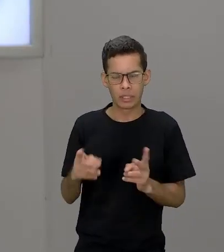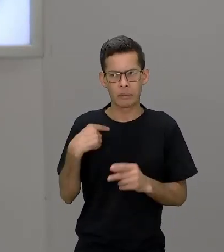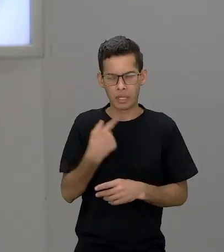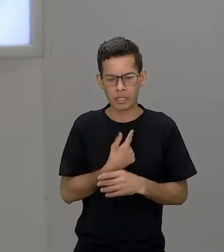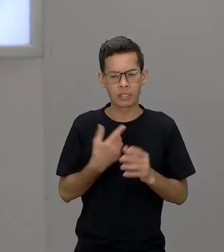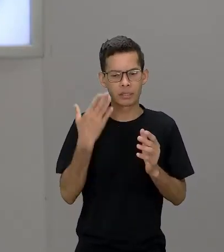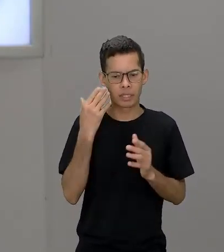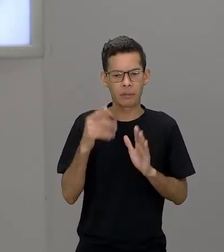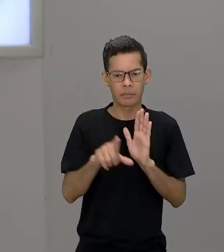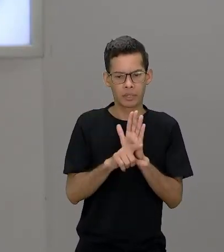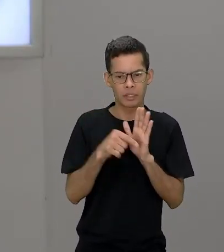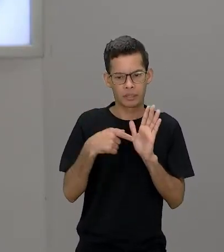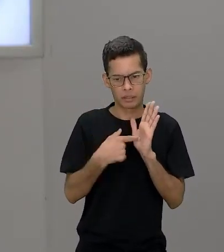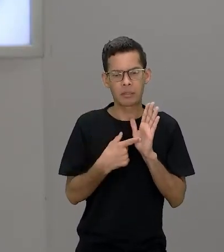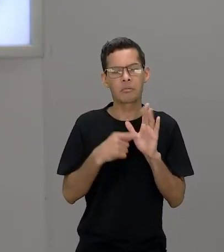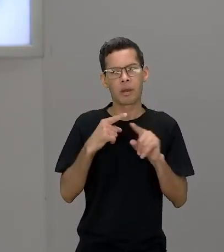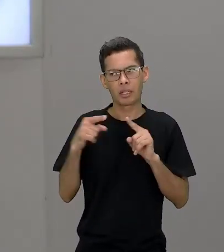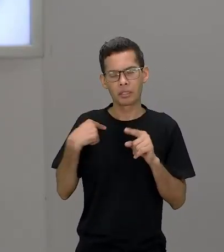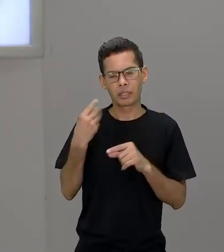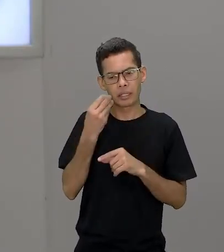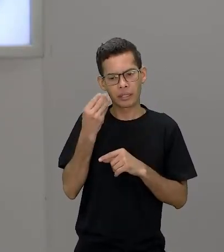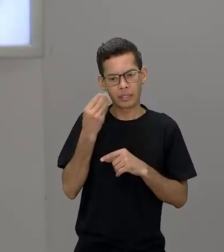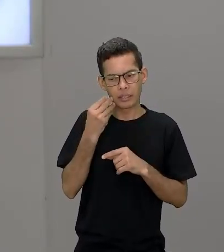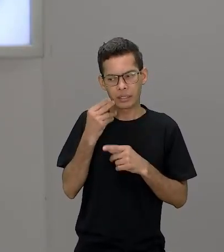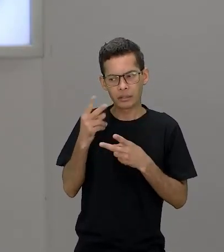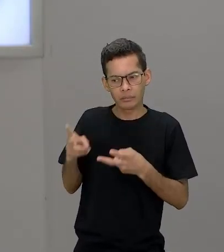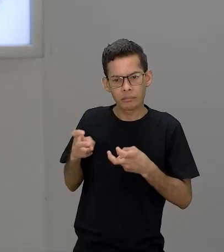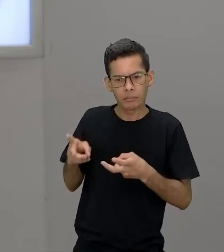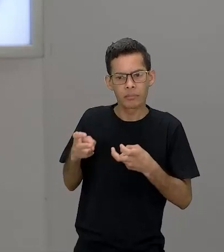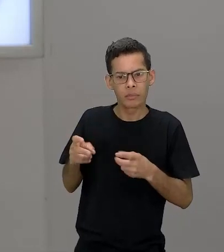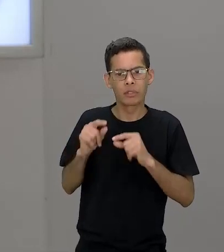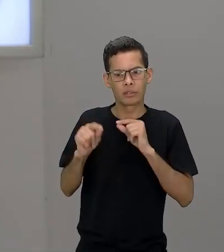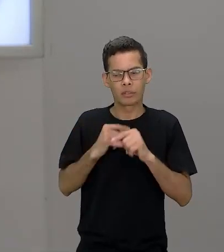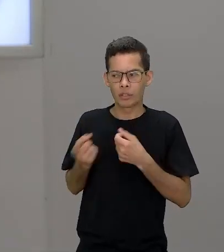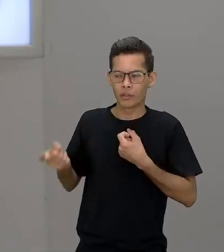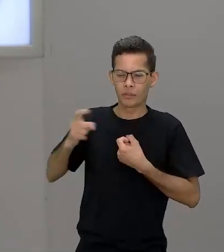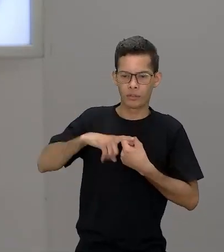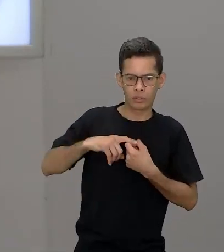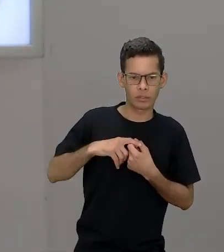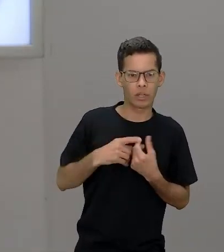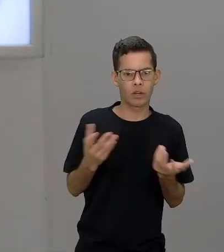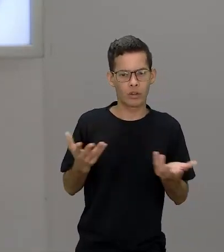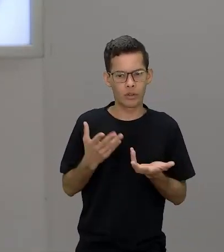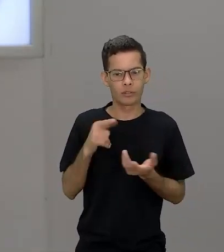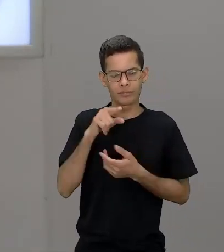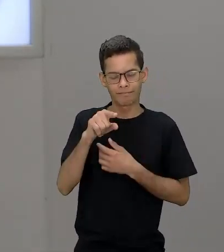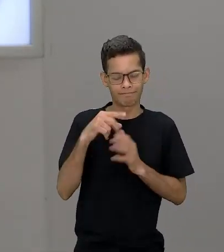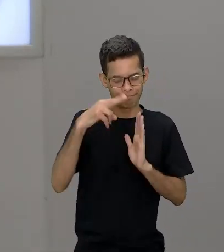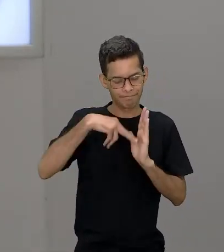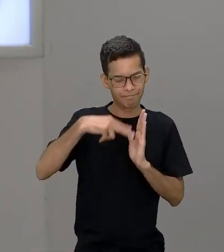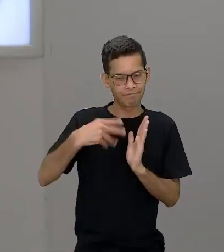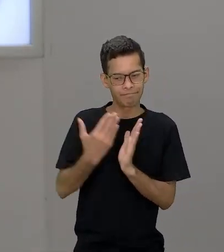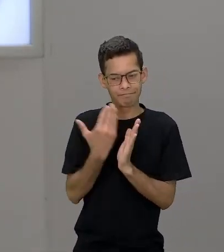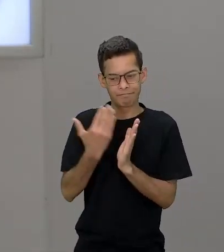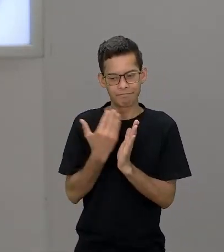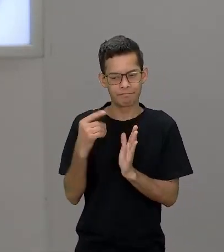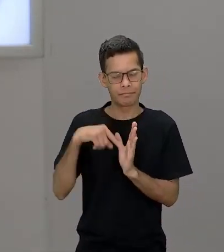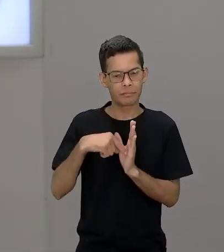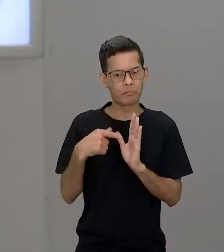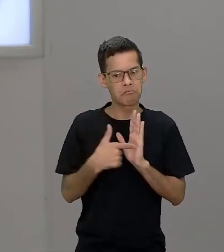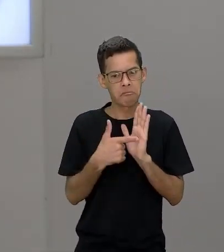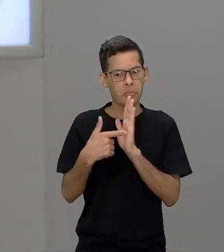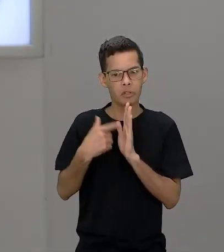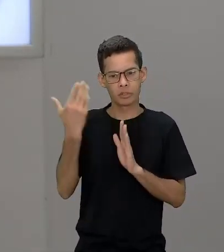resgatá-la o Antônio José Tituba fala hoje conosco em primeira pessoa para nos mostrar que ainda vive